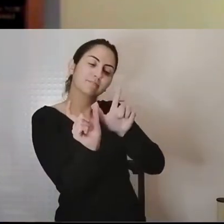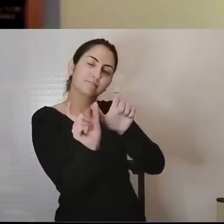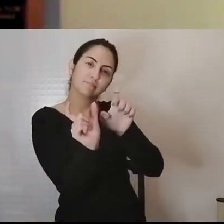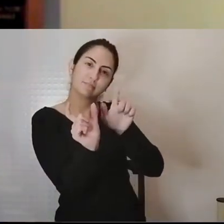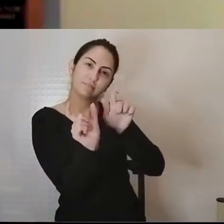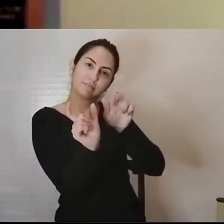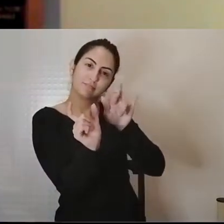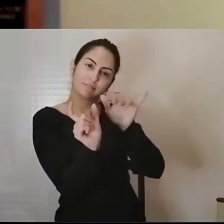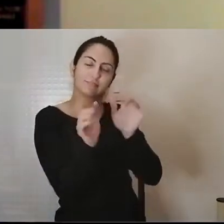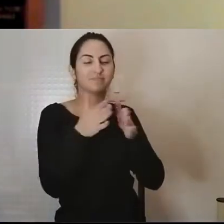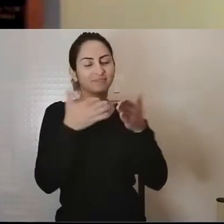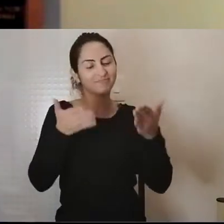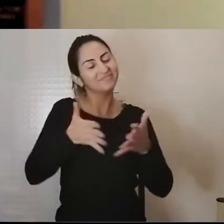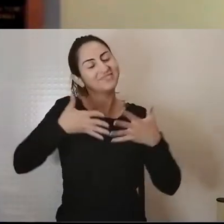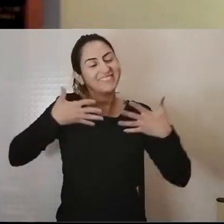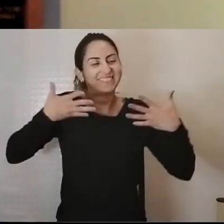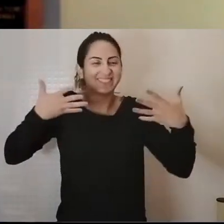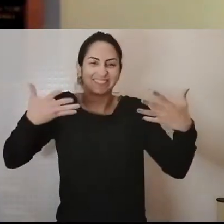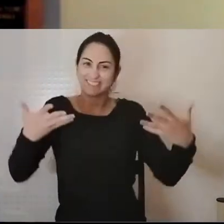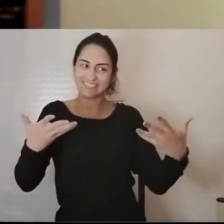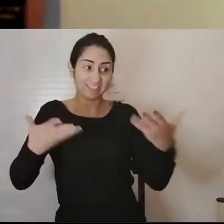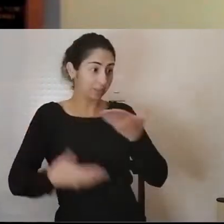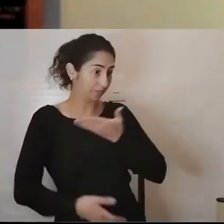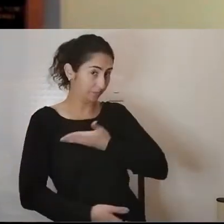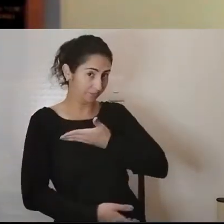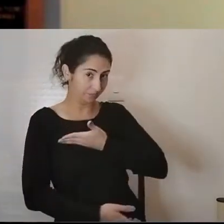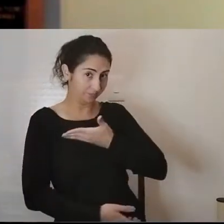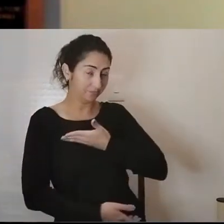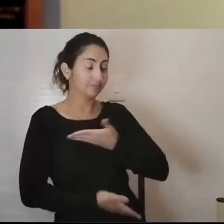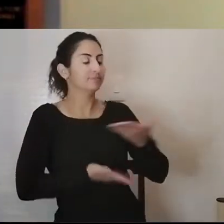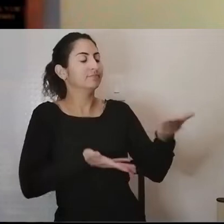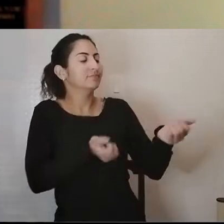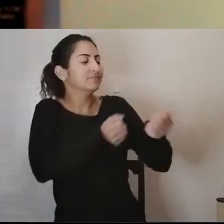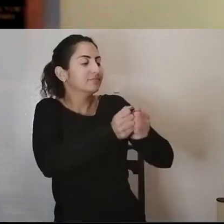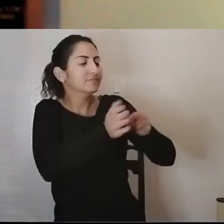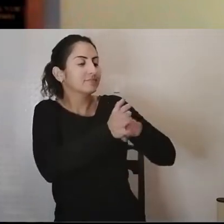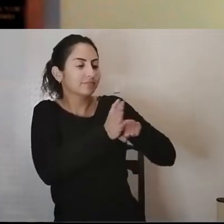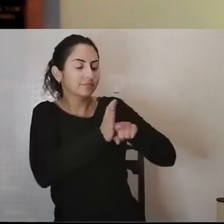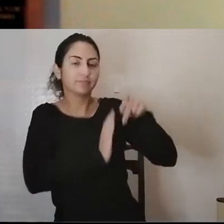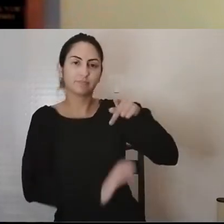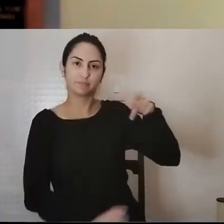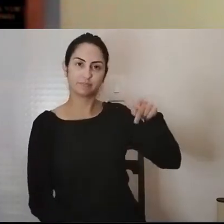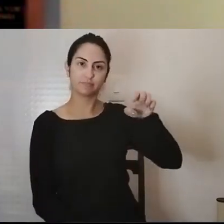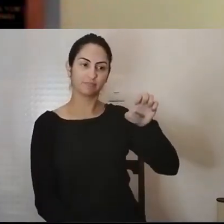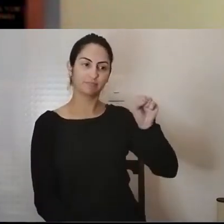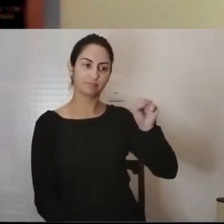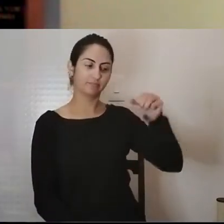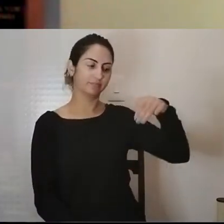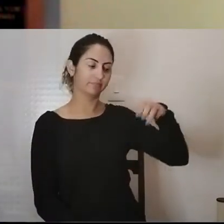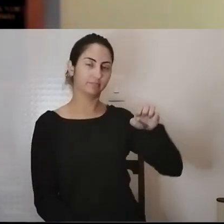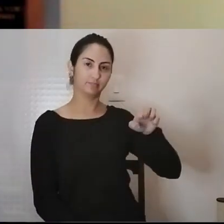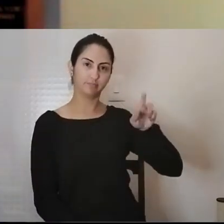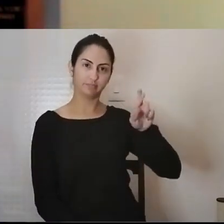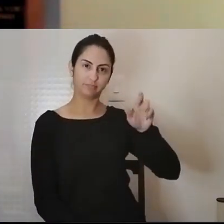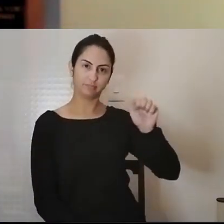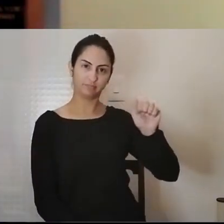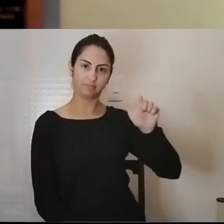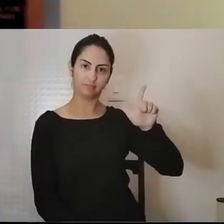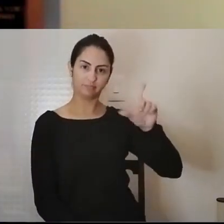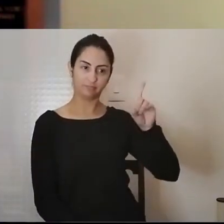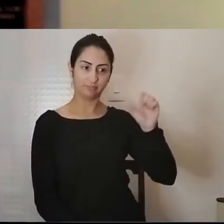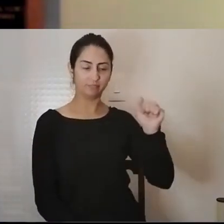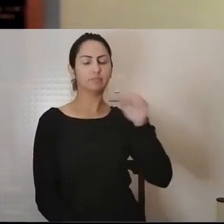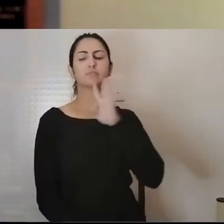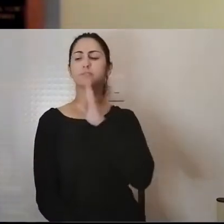que apresento minha colega, parceira de pesquisas e amiga, professora Esmeralda Mariana. Esmeralda é bem conhecida no